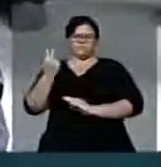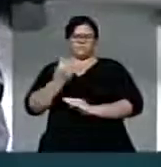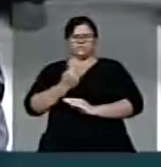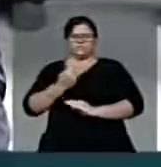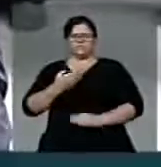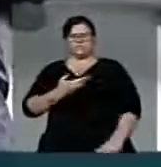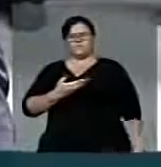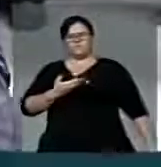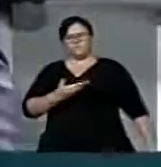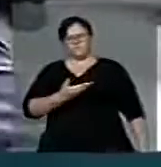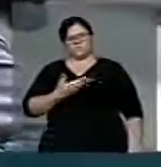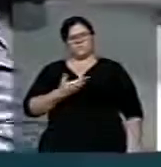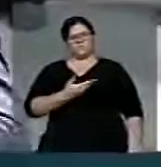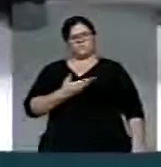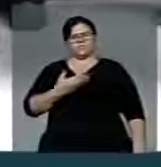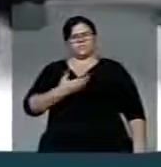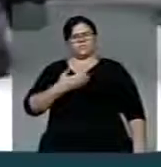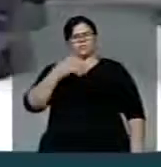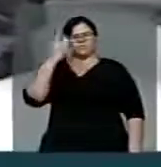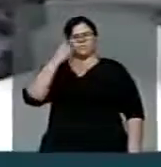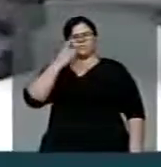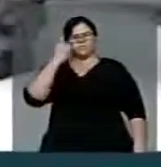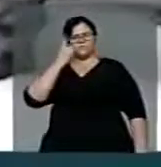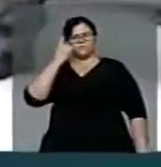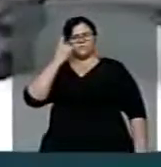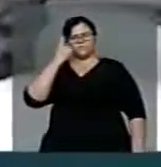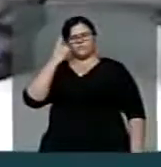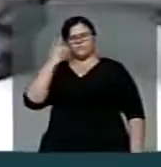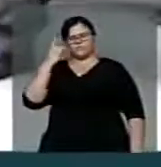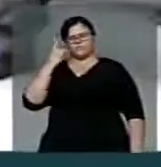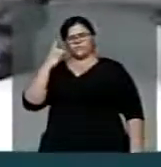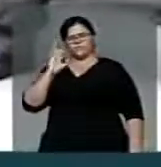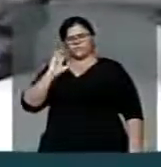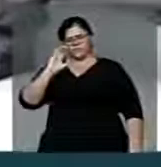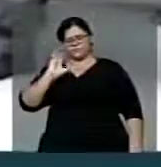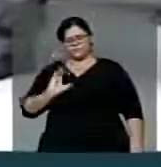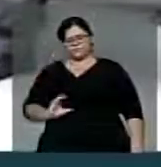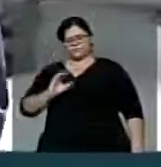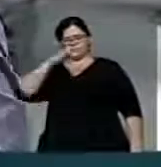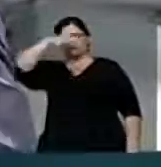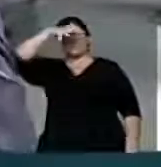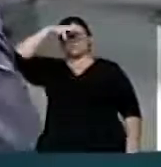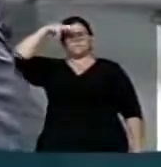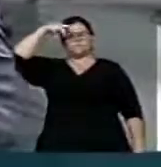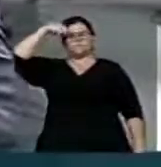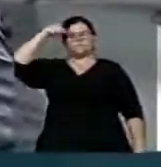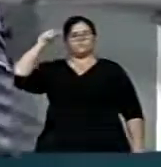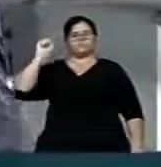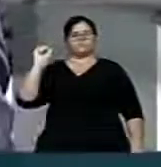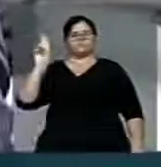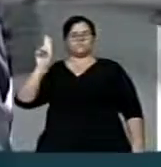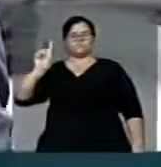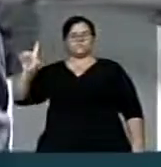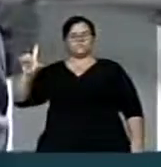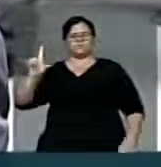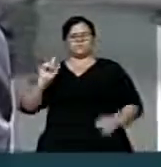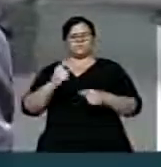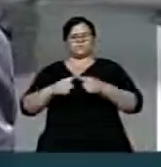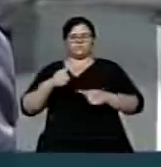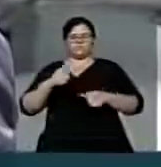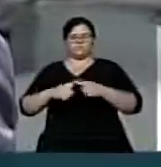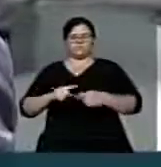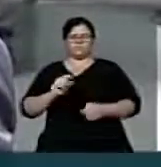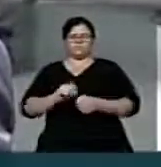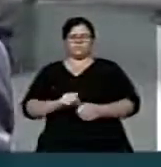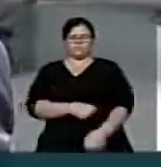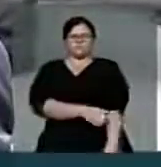nossos amigos, companheiros, cidadãos de Mato Grosso do Sul, que fizeram o nobre companheiro aqui